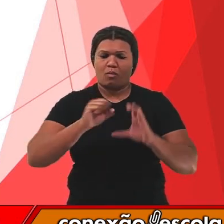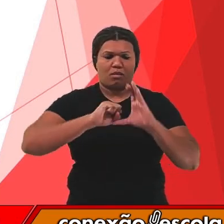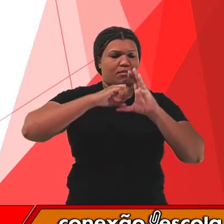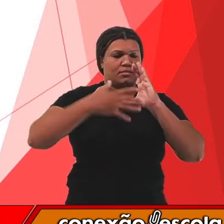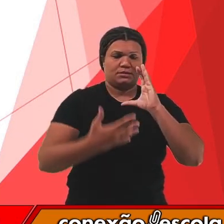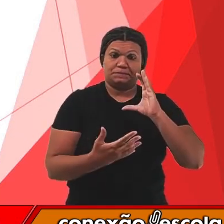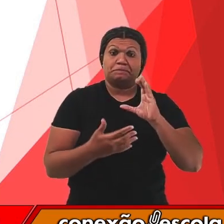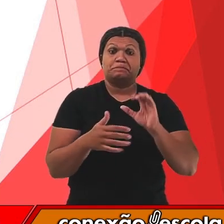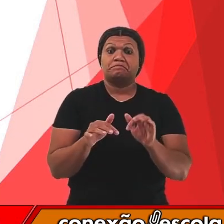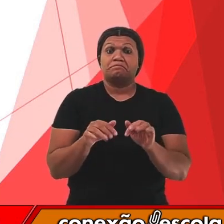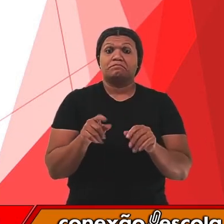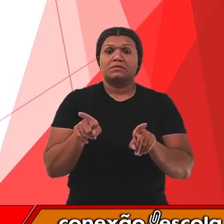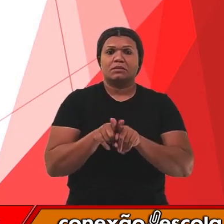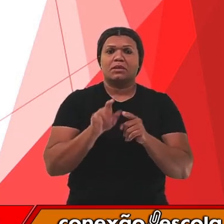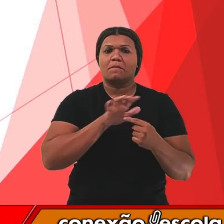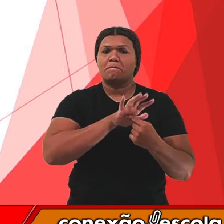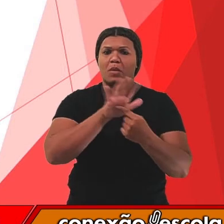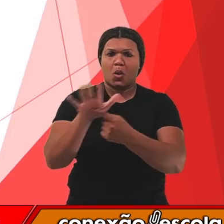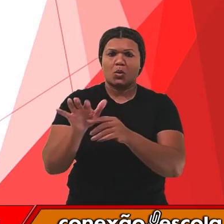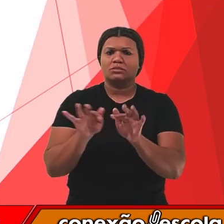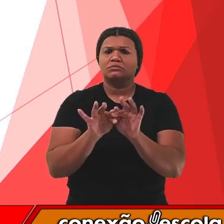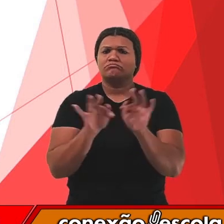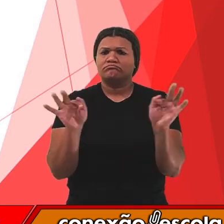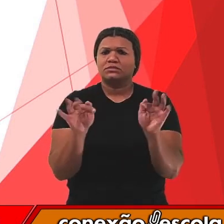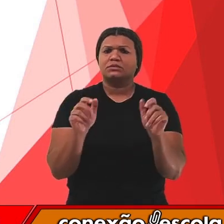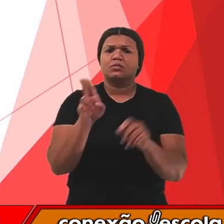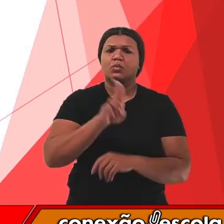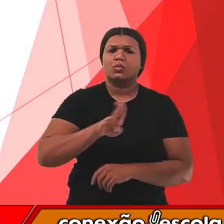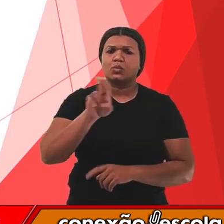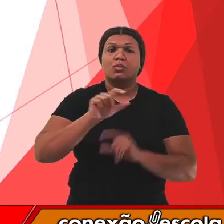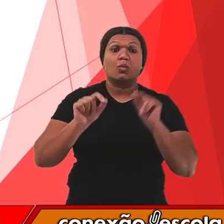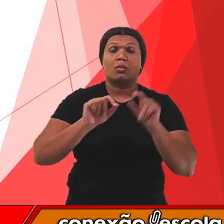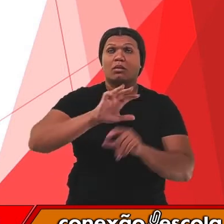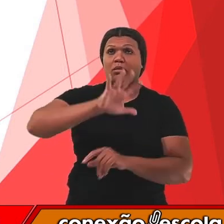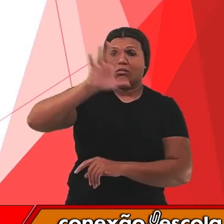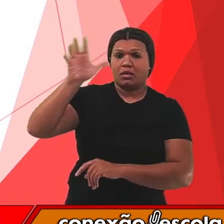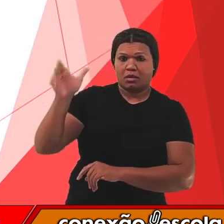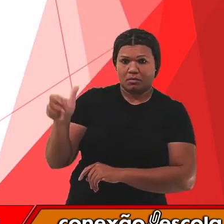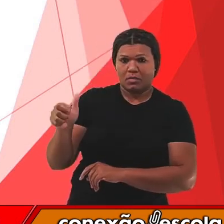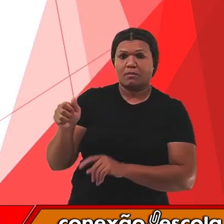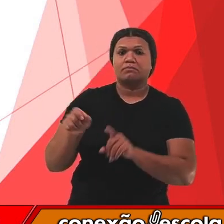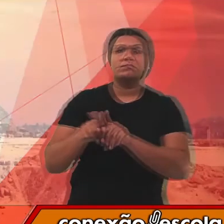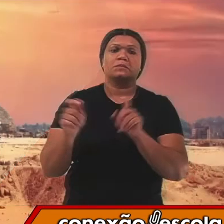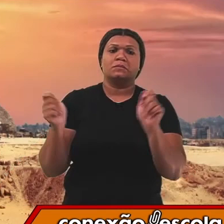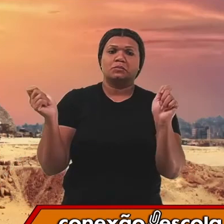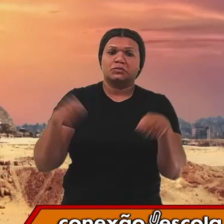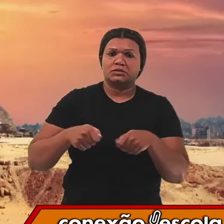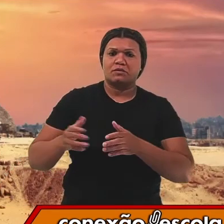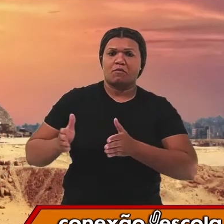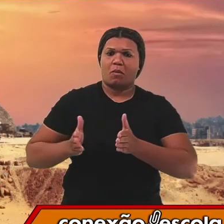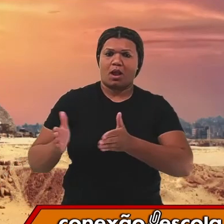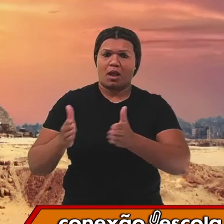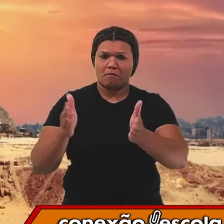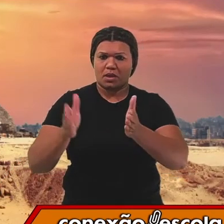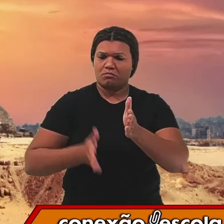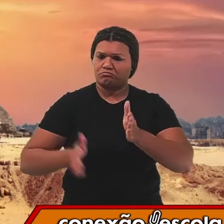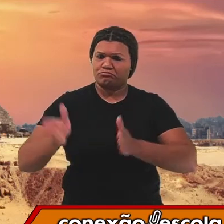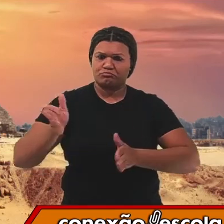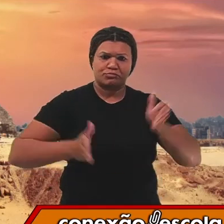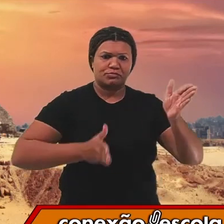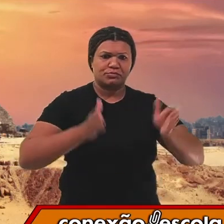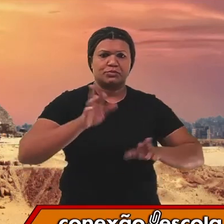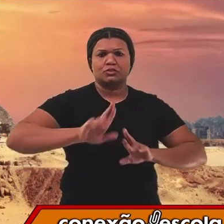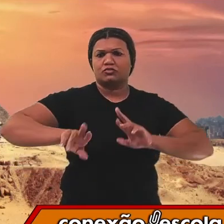exemplificado por meio de mapas e pesquisas as possíveis rotas para o povoamento das Américas